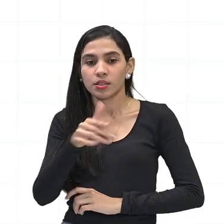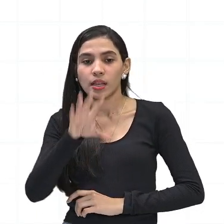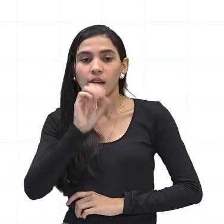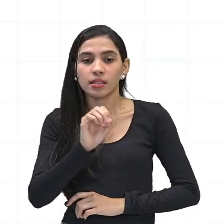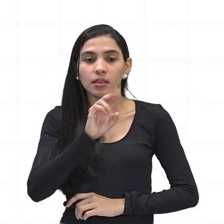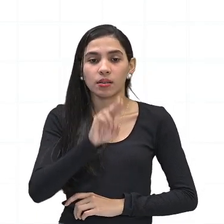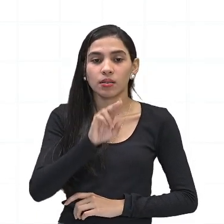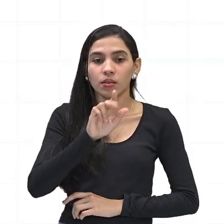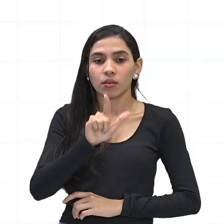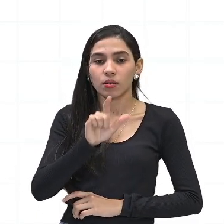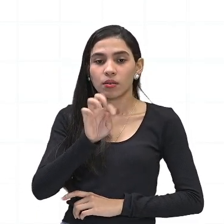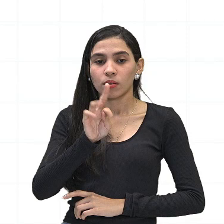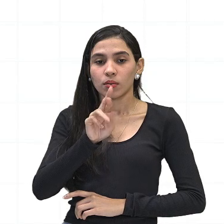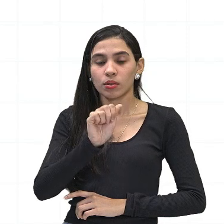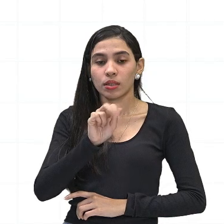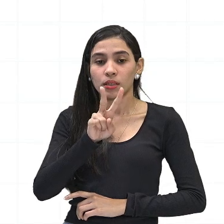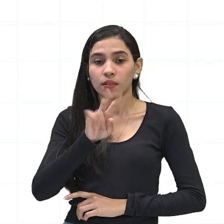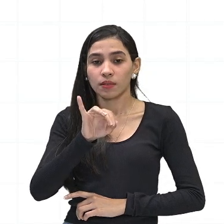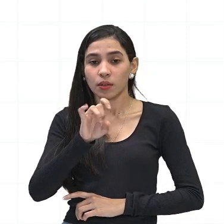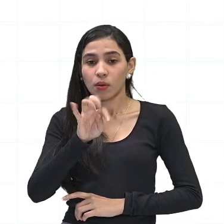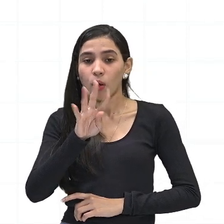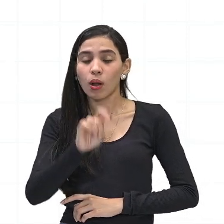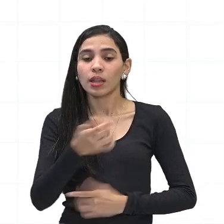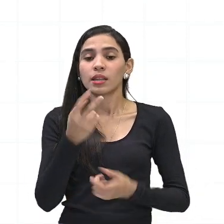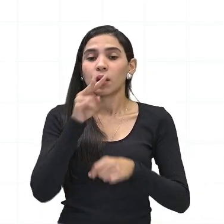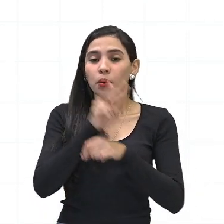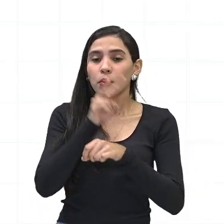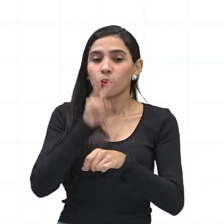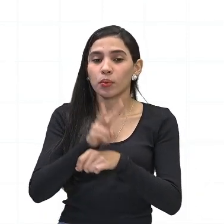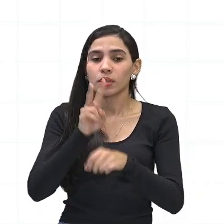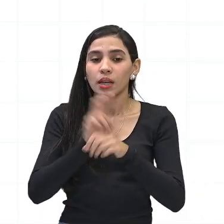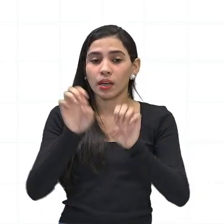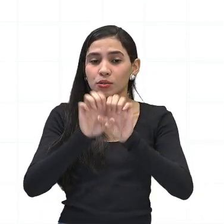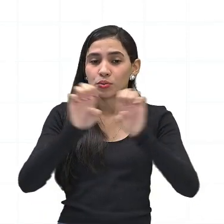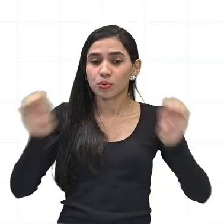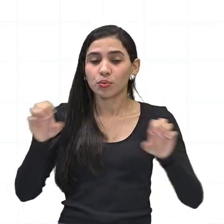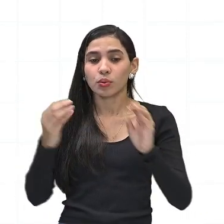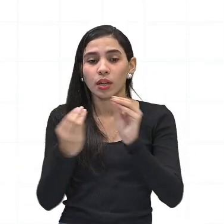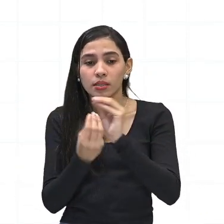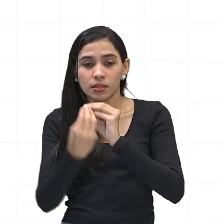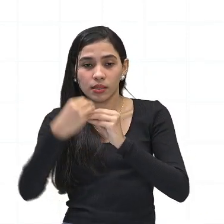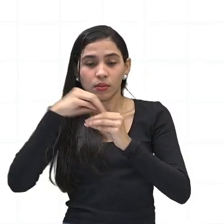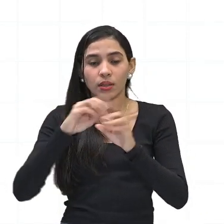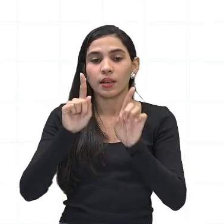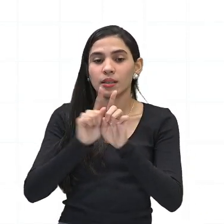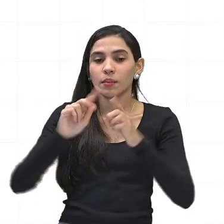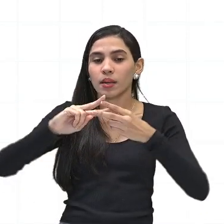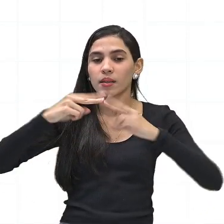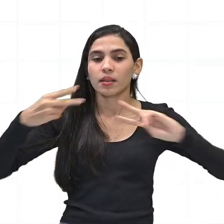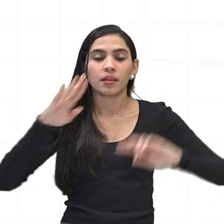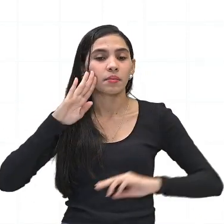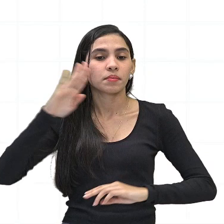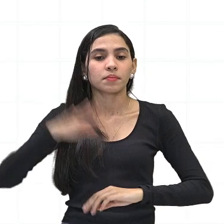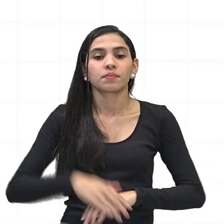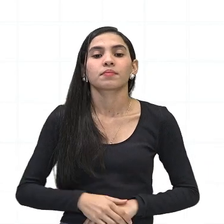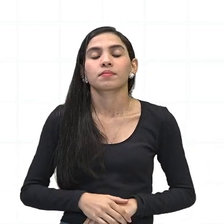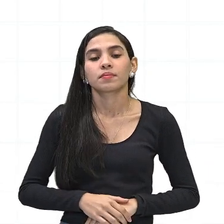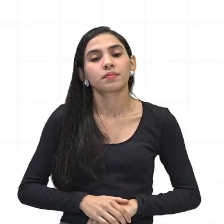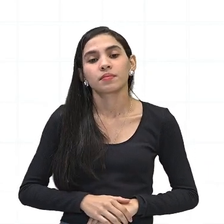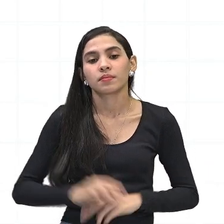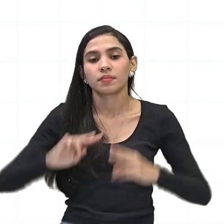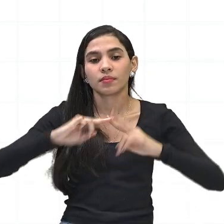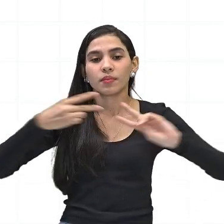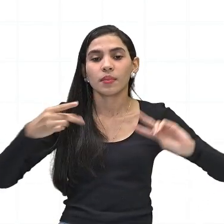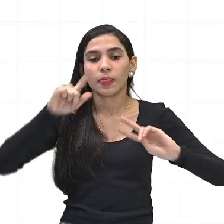para preservar suas estruturas celulares e principalmente o DNA. O DNA é